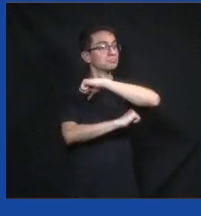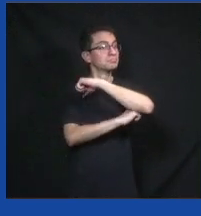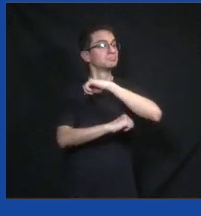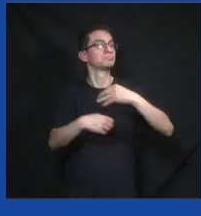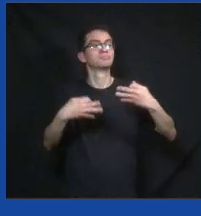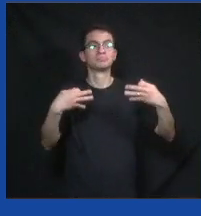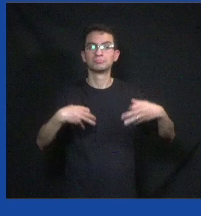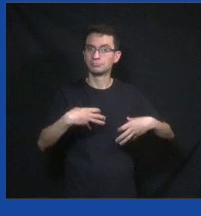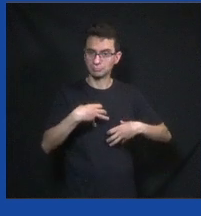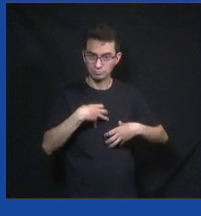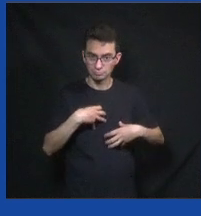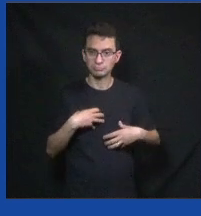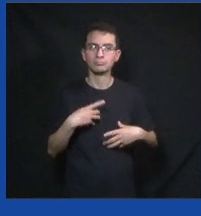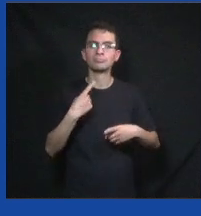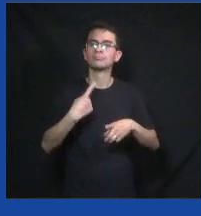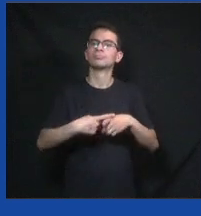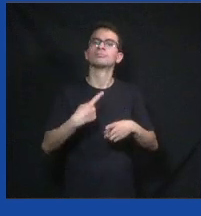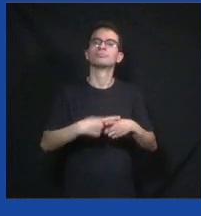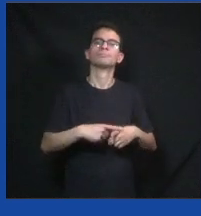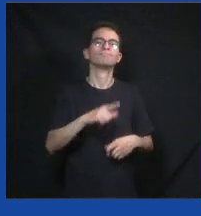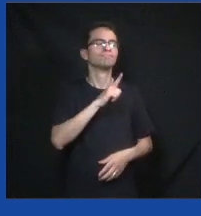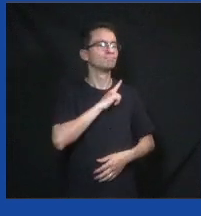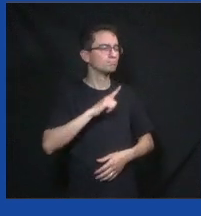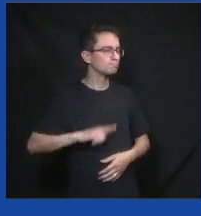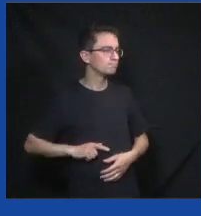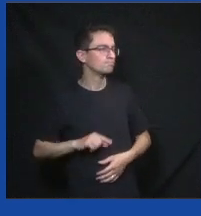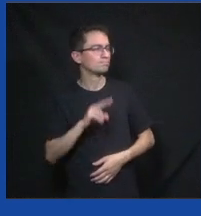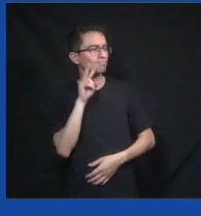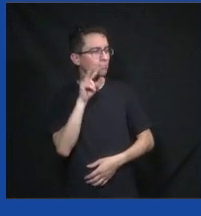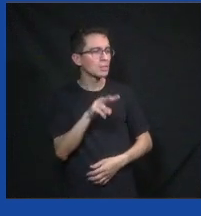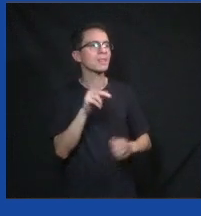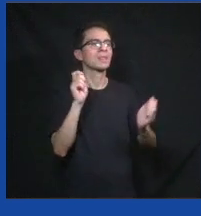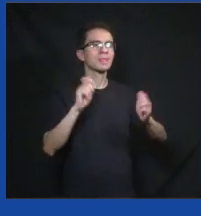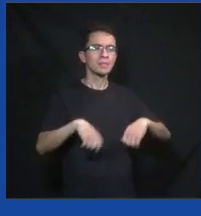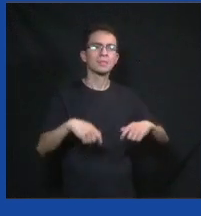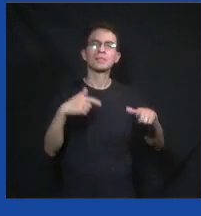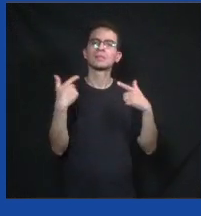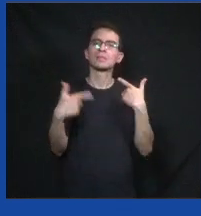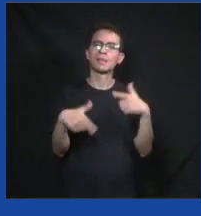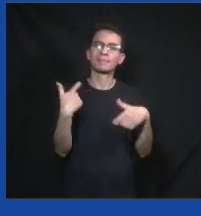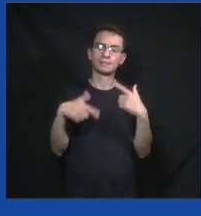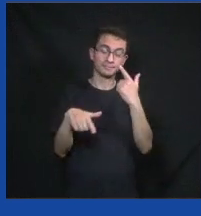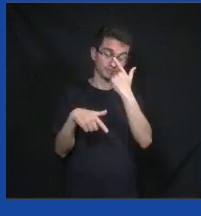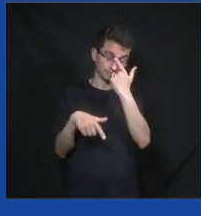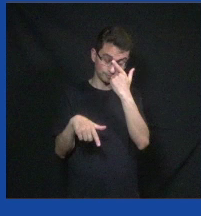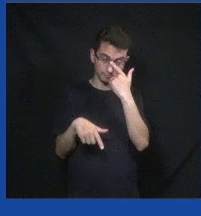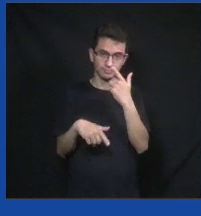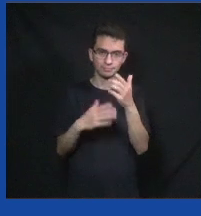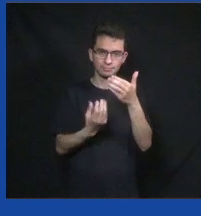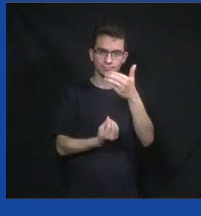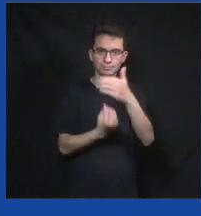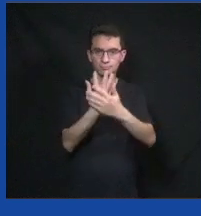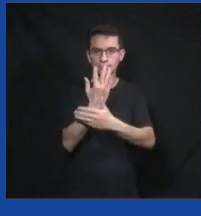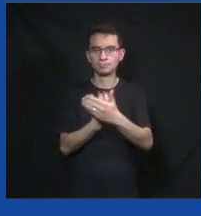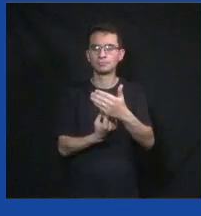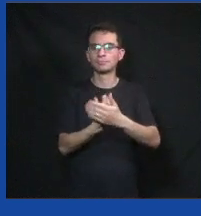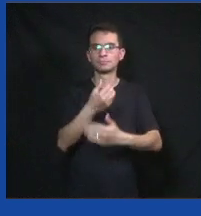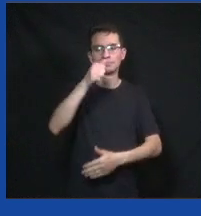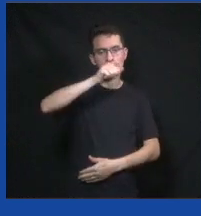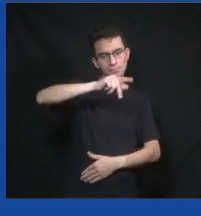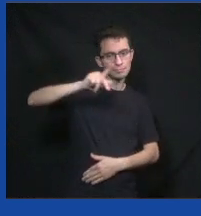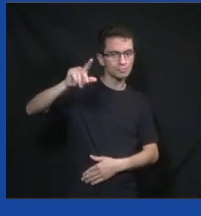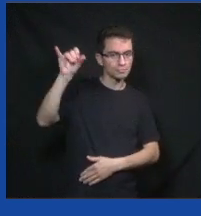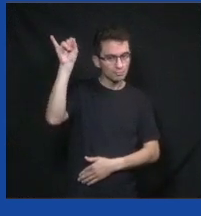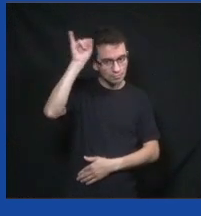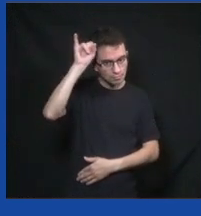estruturada, para que o governo conseguisse trabalhar com isso lá dentro também. A gente, então, desenvolve aplicativos, tanto de Android quanto de iPhone